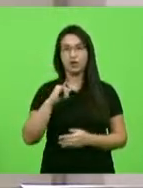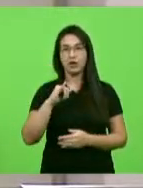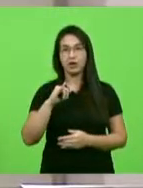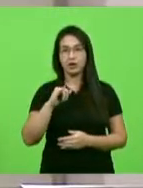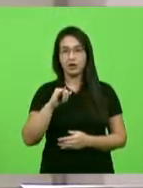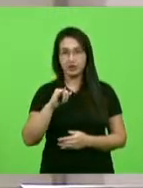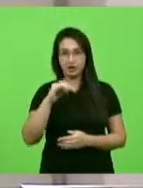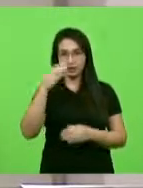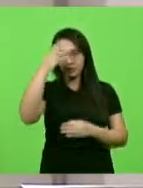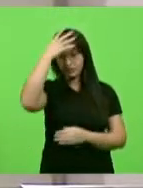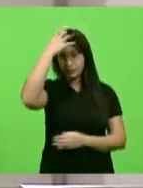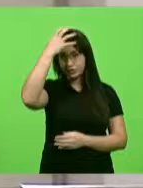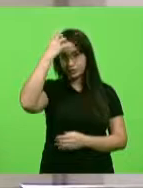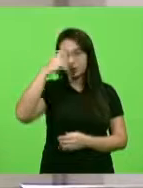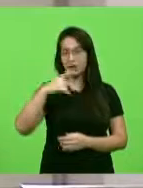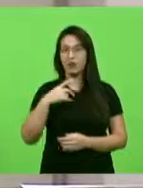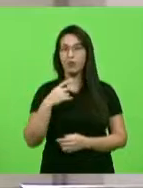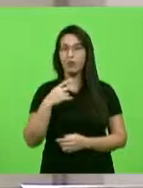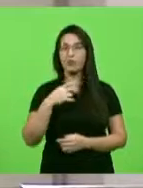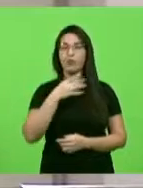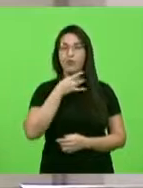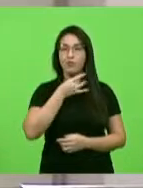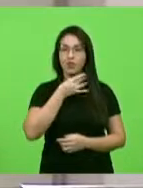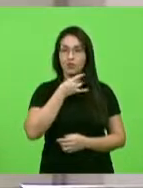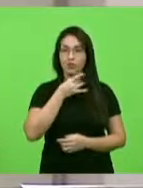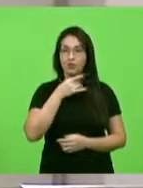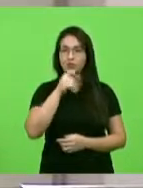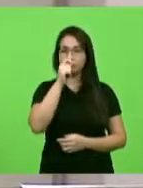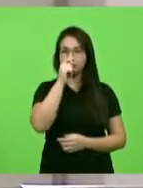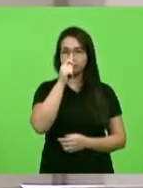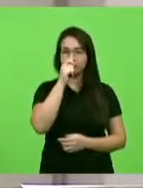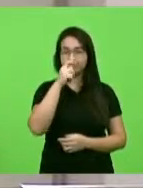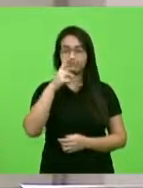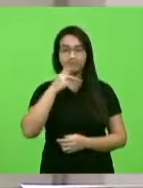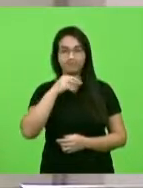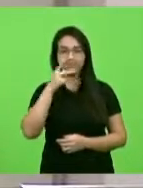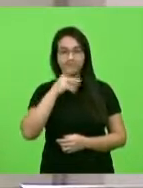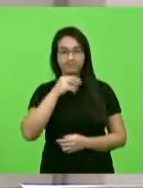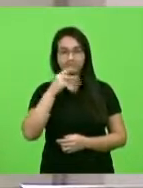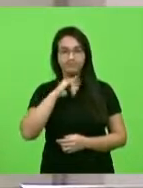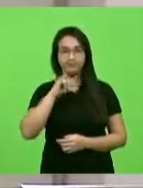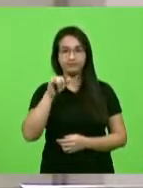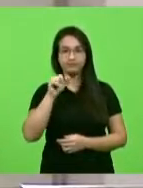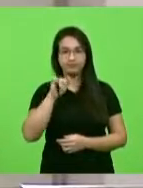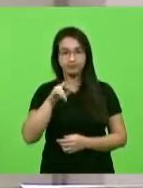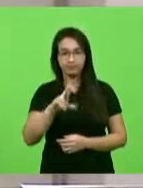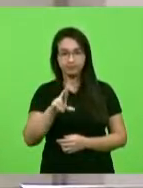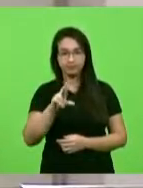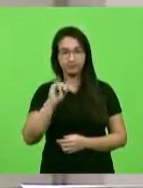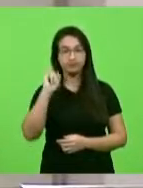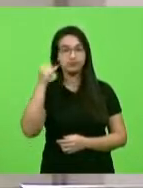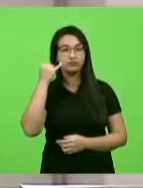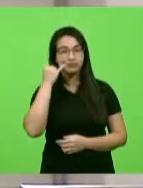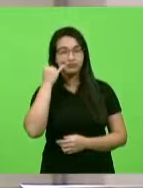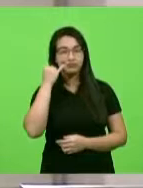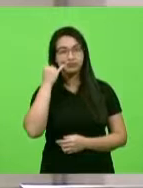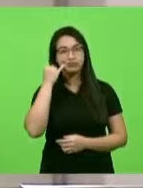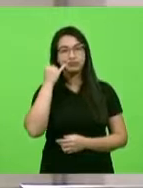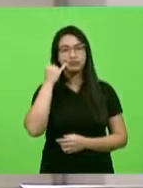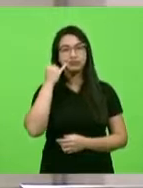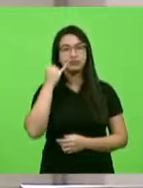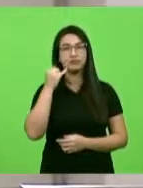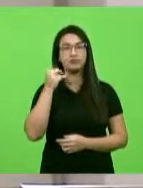Alba, Valdir Cobalchini, Milton Obos, João Amin, Kennedy Nunes, Jair Mioto, Jessé Lopes, Rodrigo Minotto, Bruno Souza,